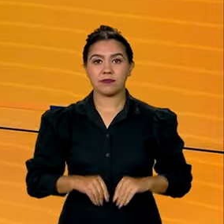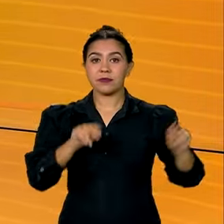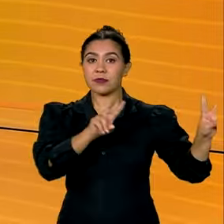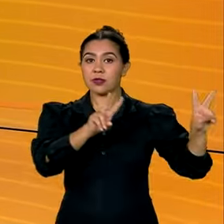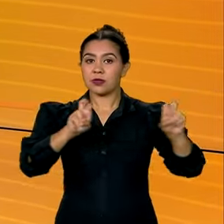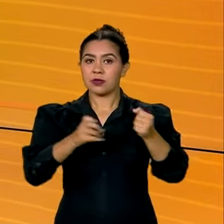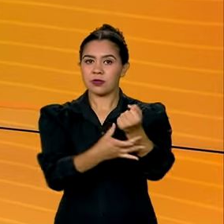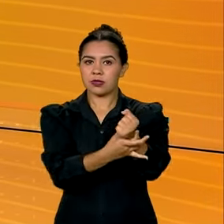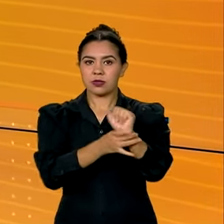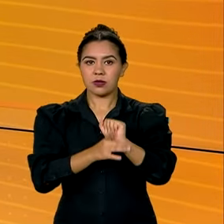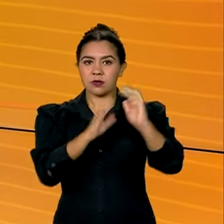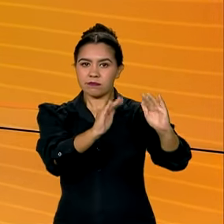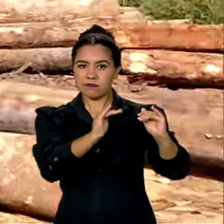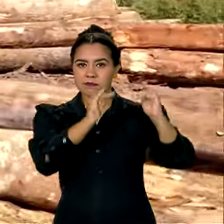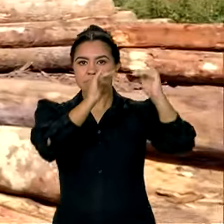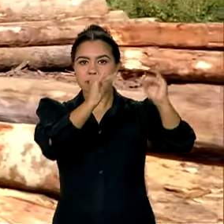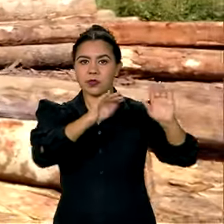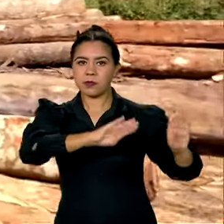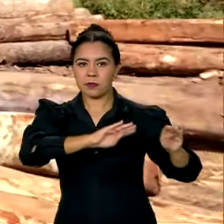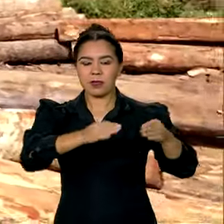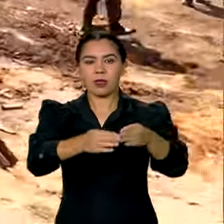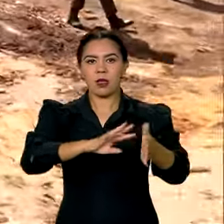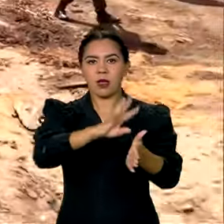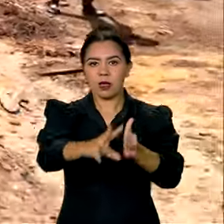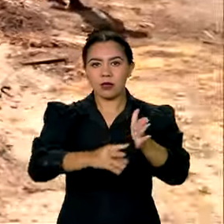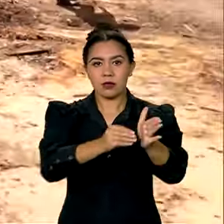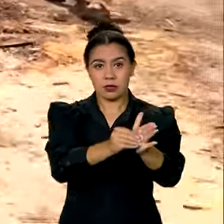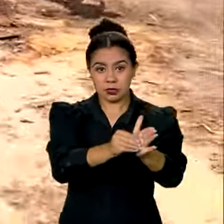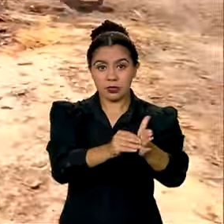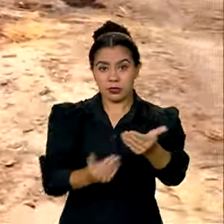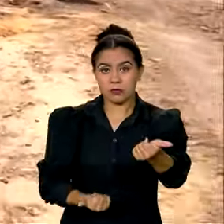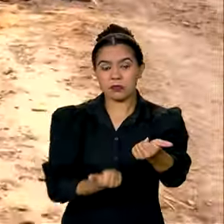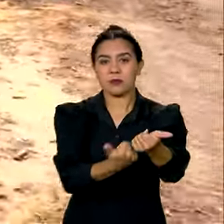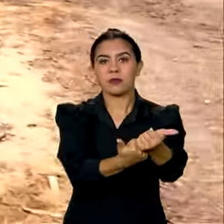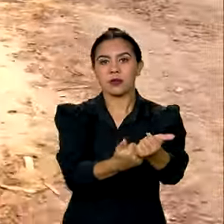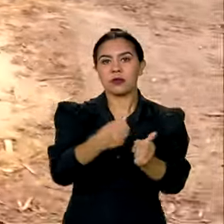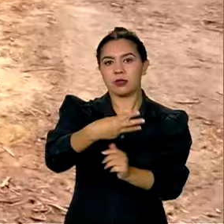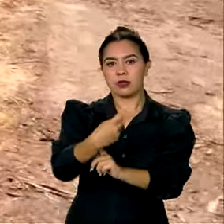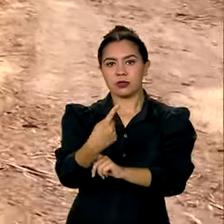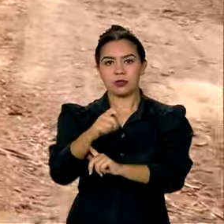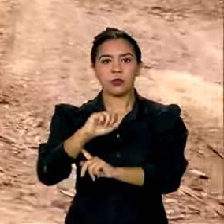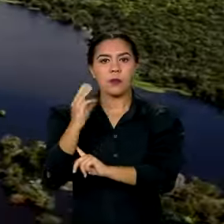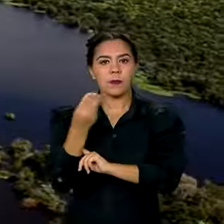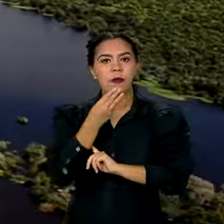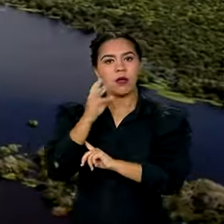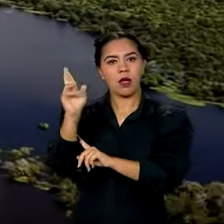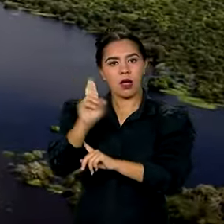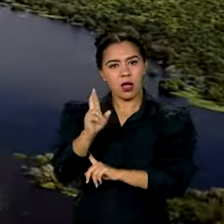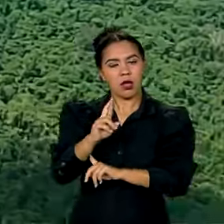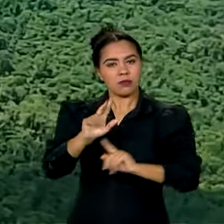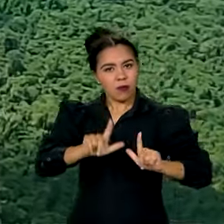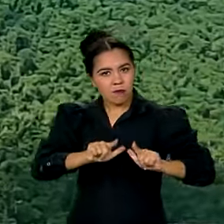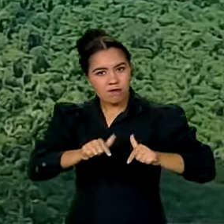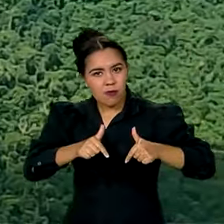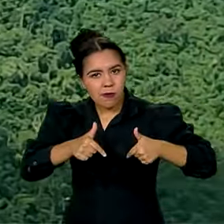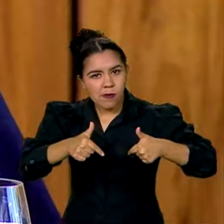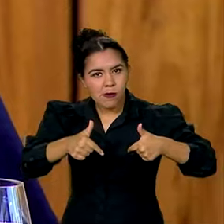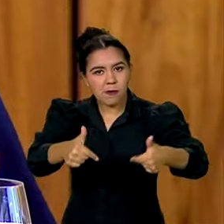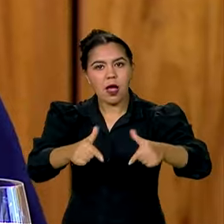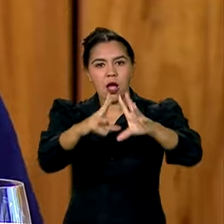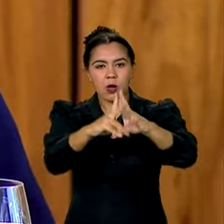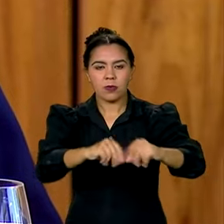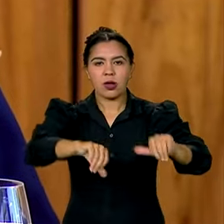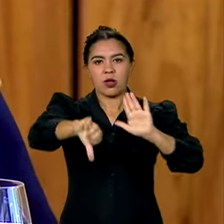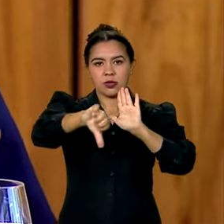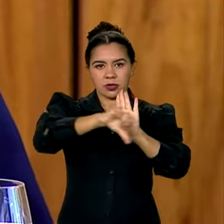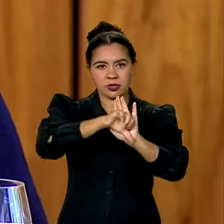Segurança e soberania, Plano Amazônia vai ter reforço de 318 milhões de reais para intensificar ações